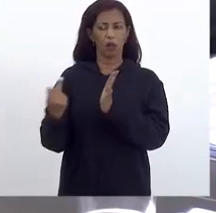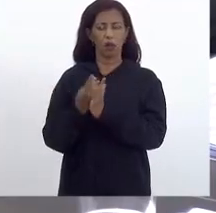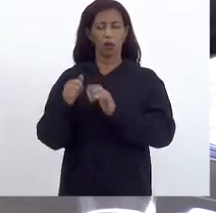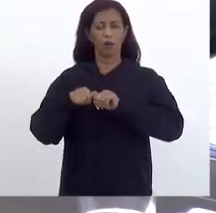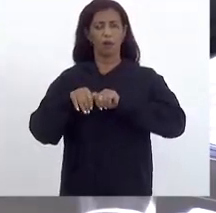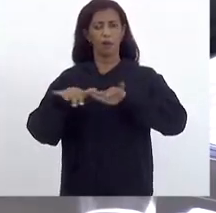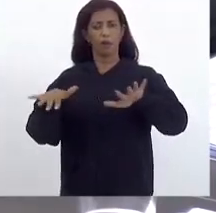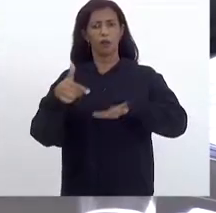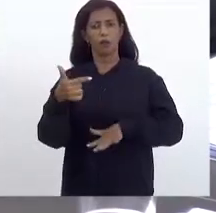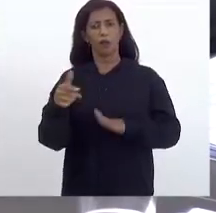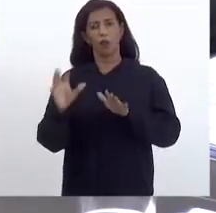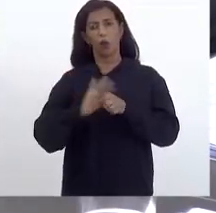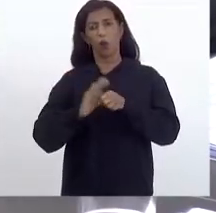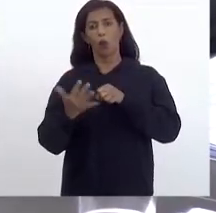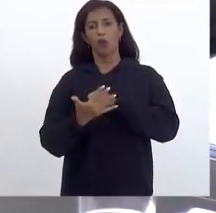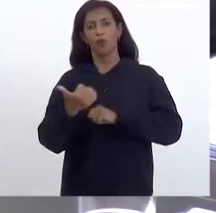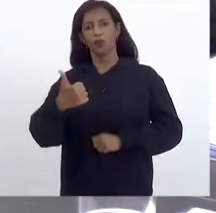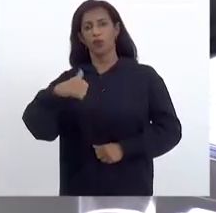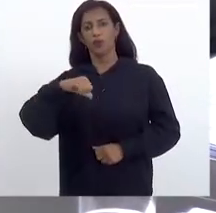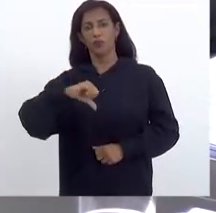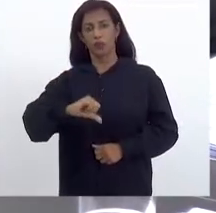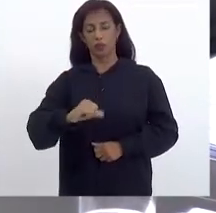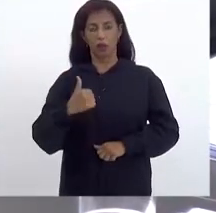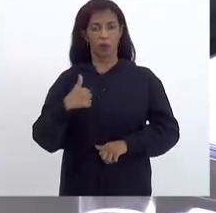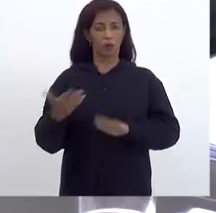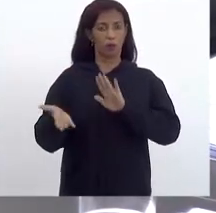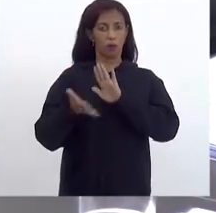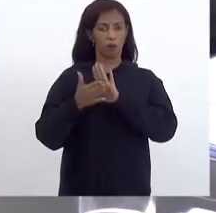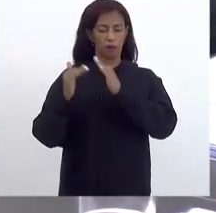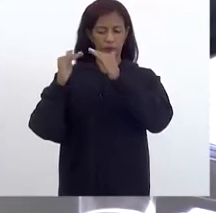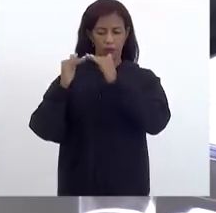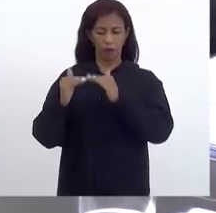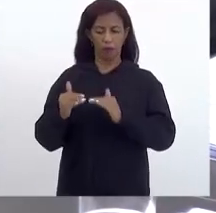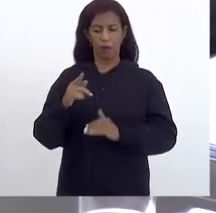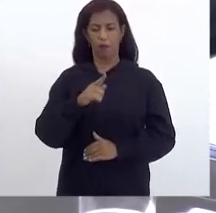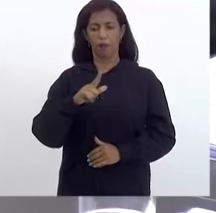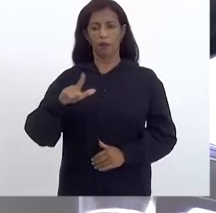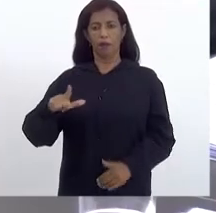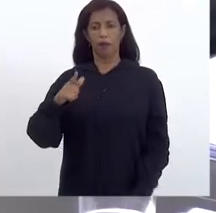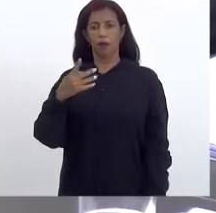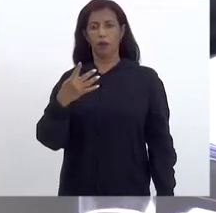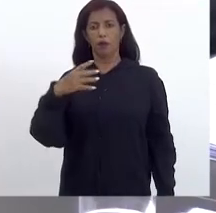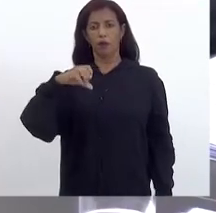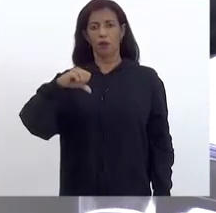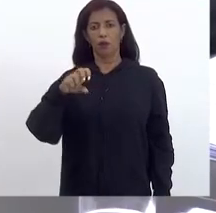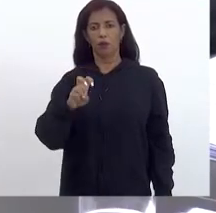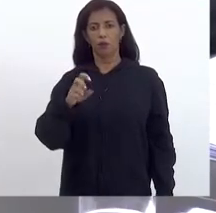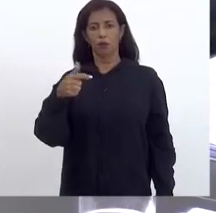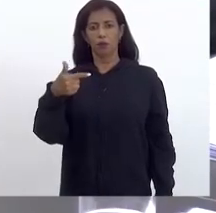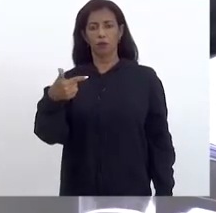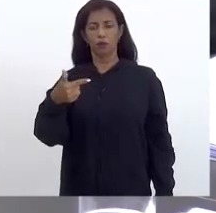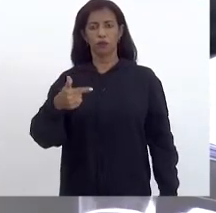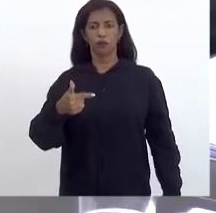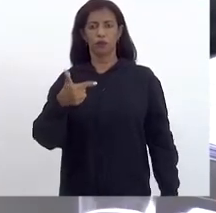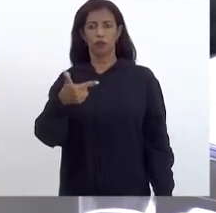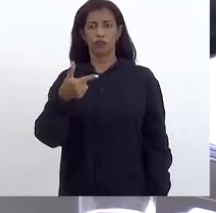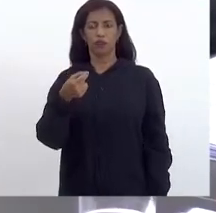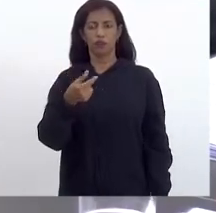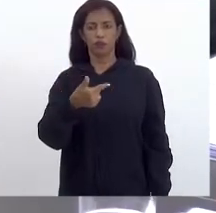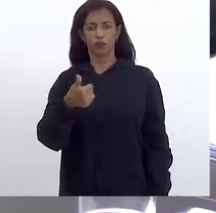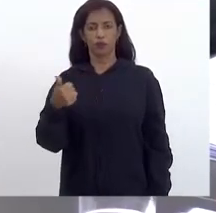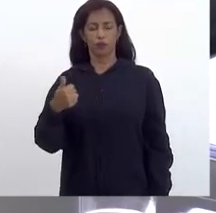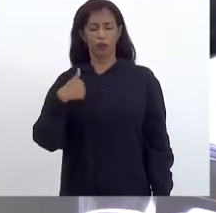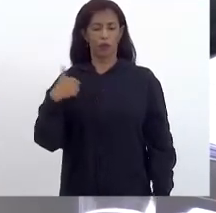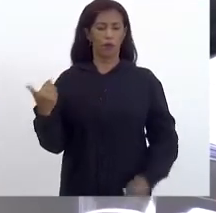-19. Pelo que, em meu parecer, é favorável ao projeto de lei número 4952, de 2021.